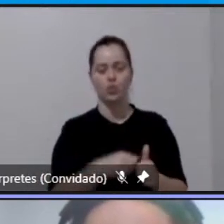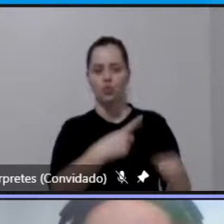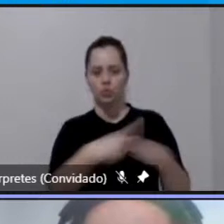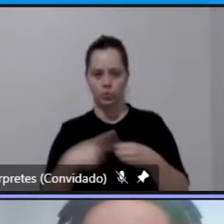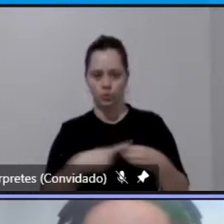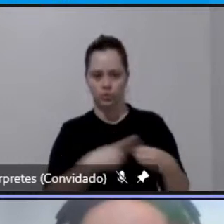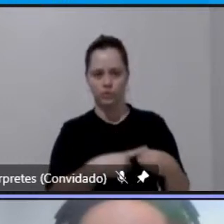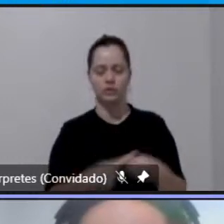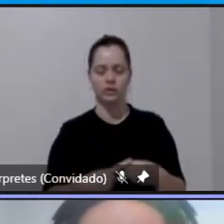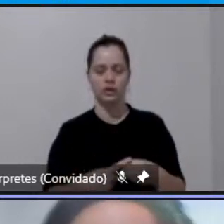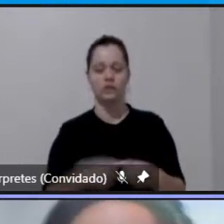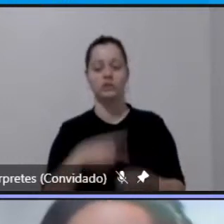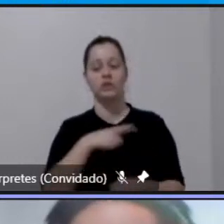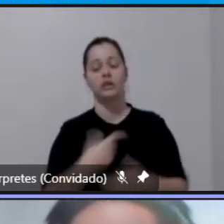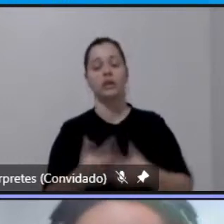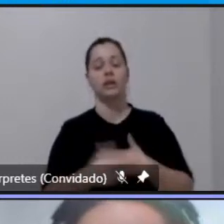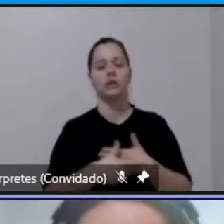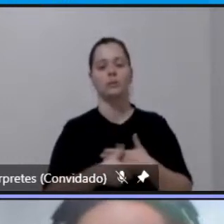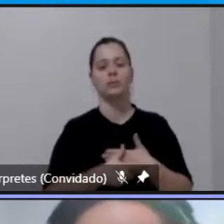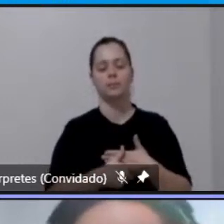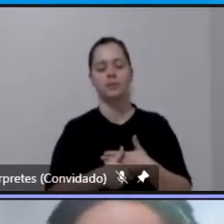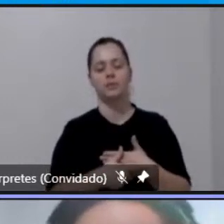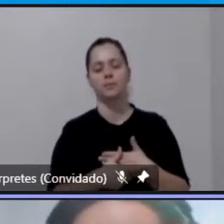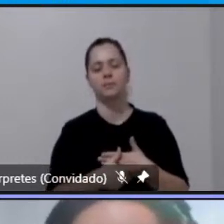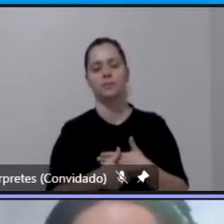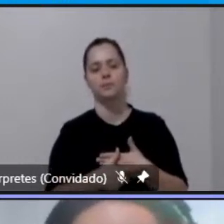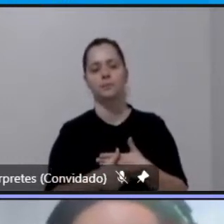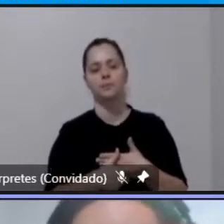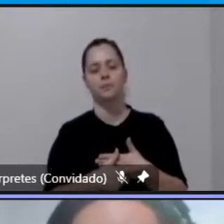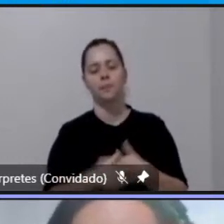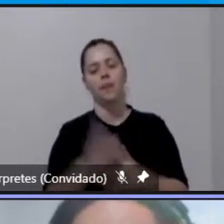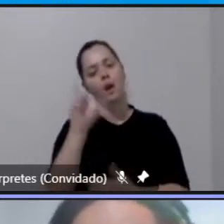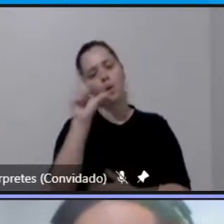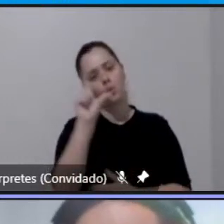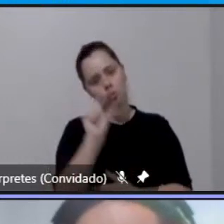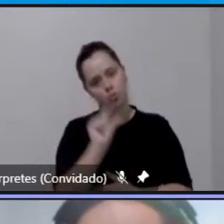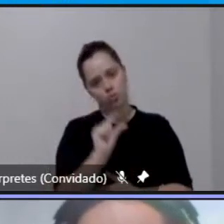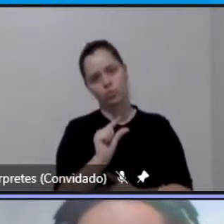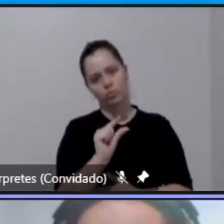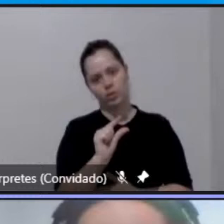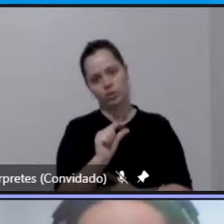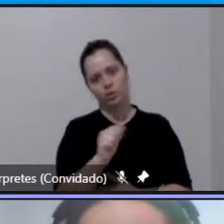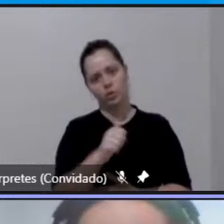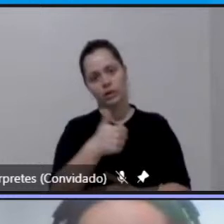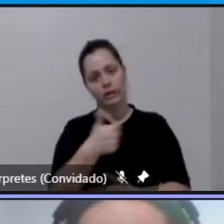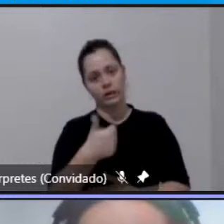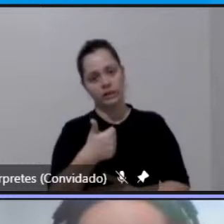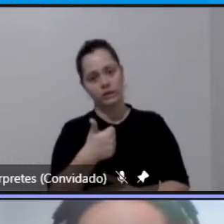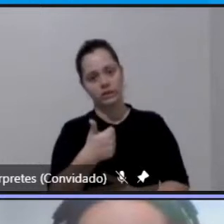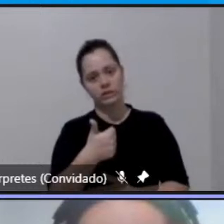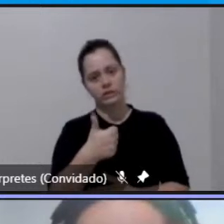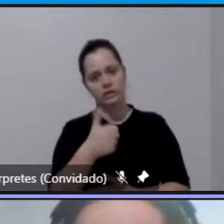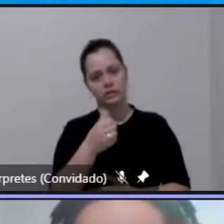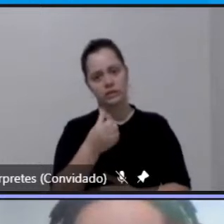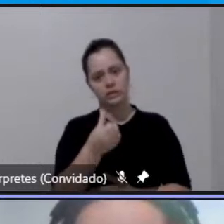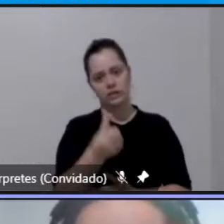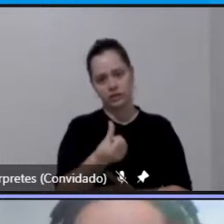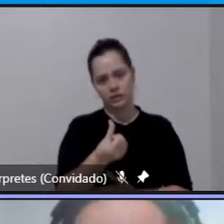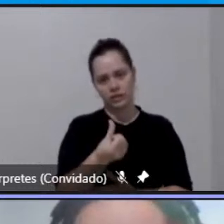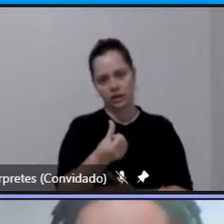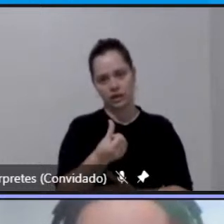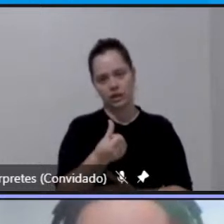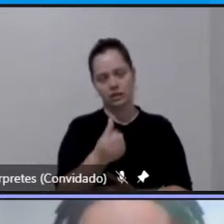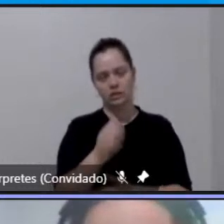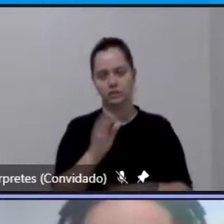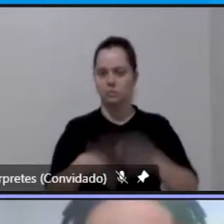um papel um pouco menor de 16 dando uma diferença